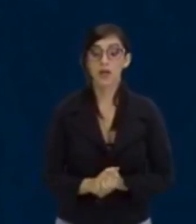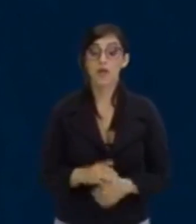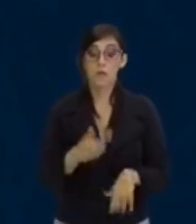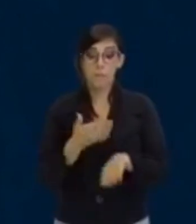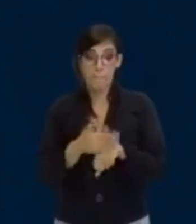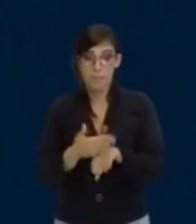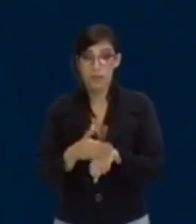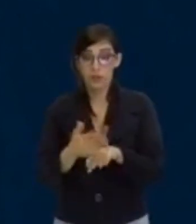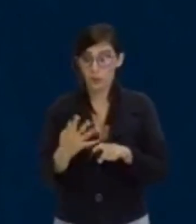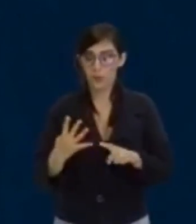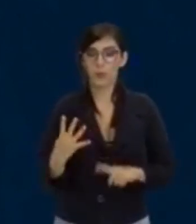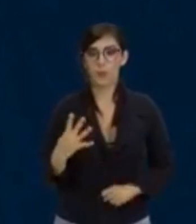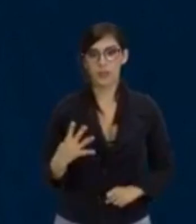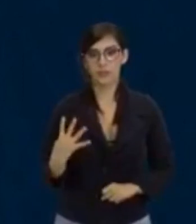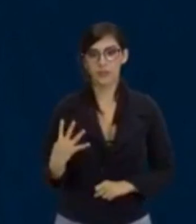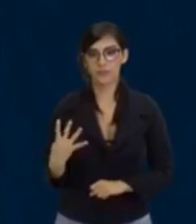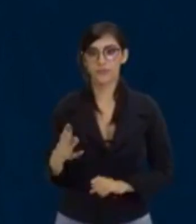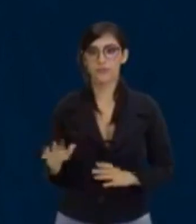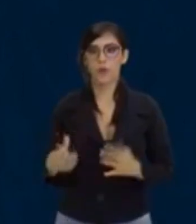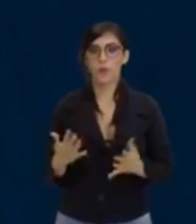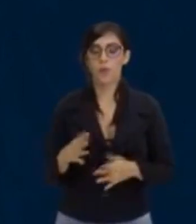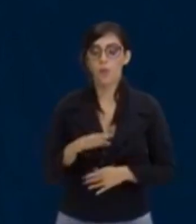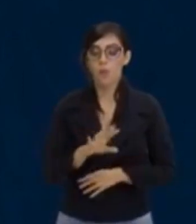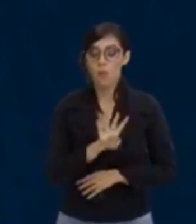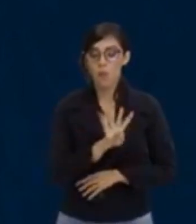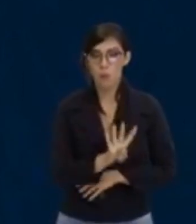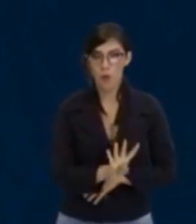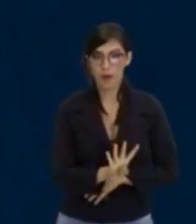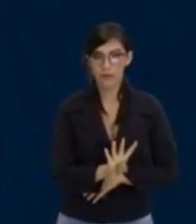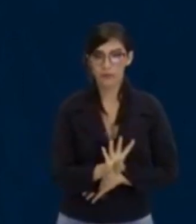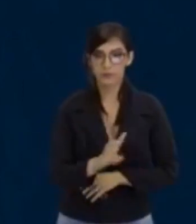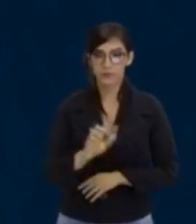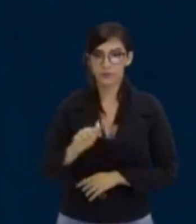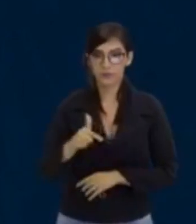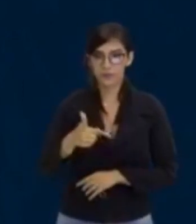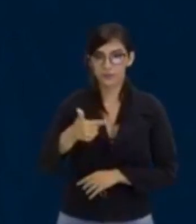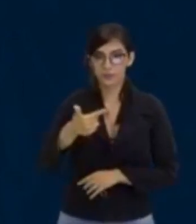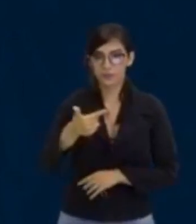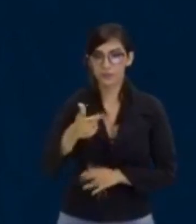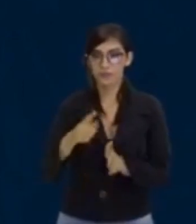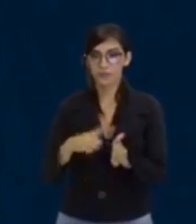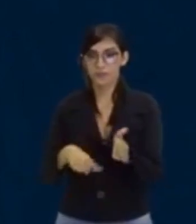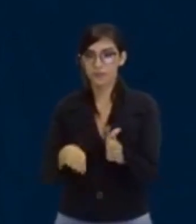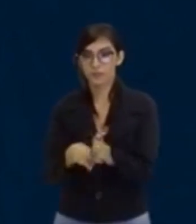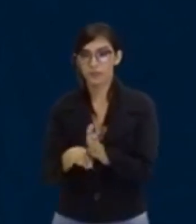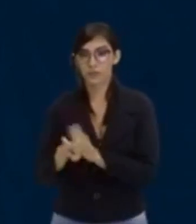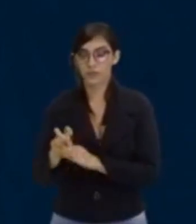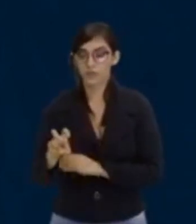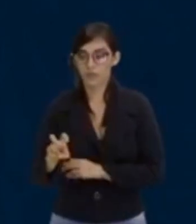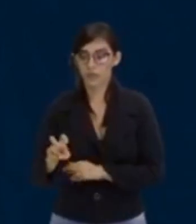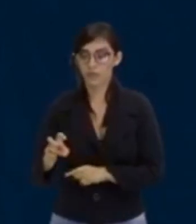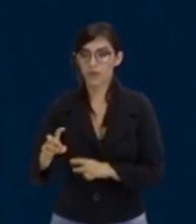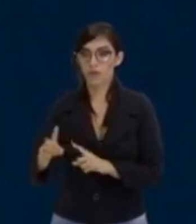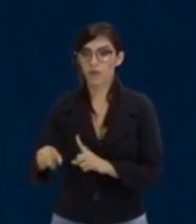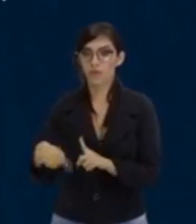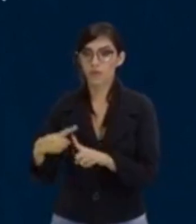Para o 4. Então, 4 ao quadrado, menos 5 vezes 4,